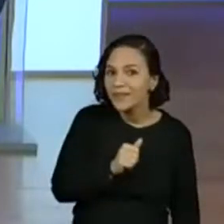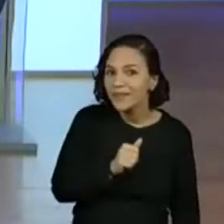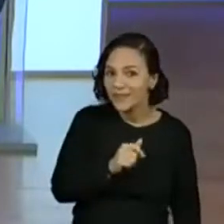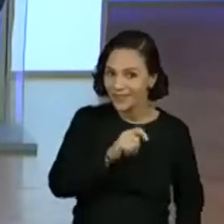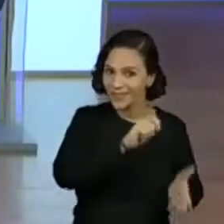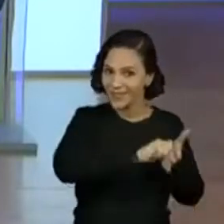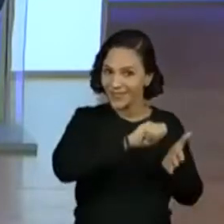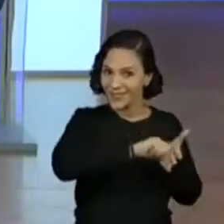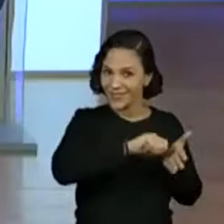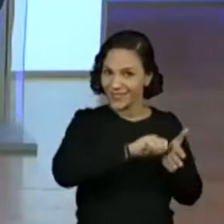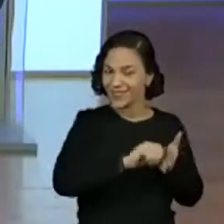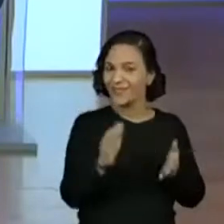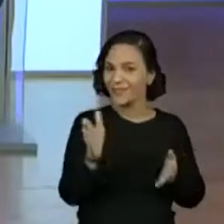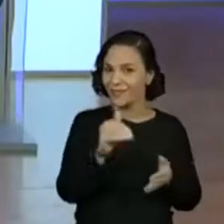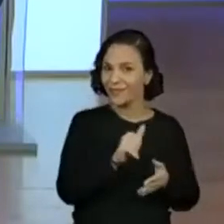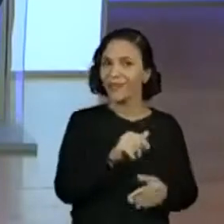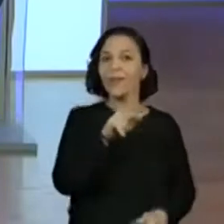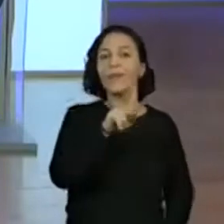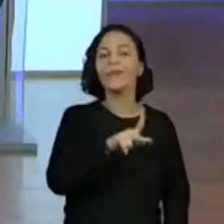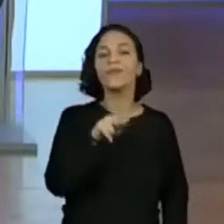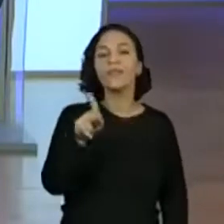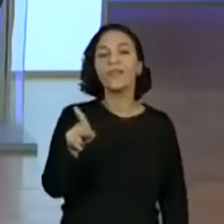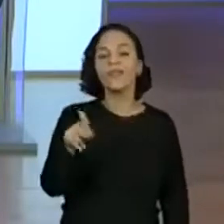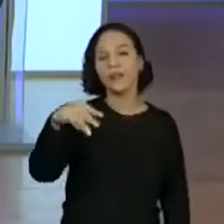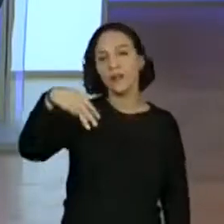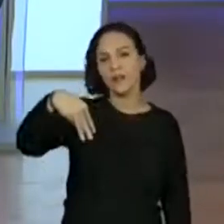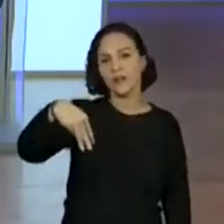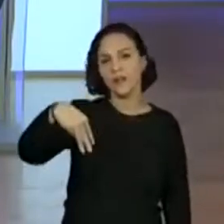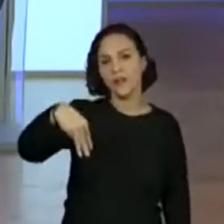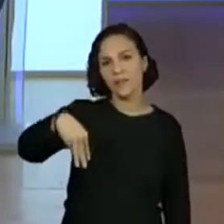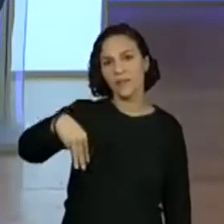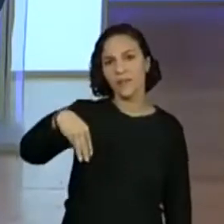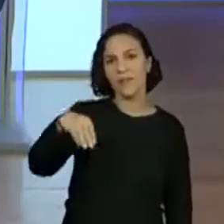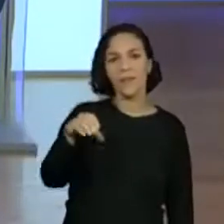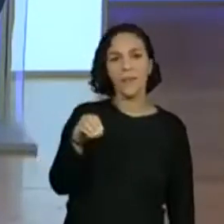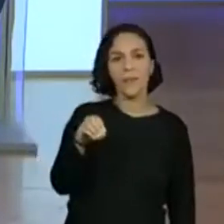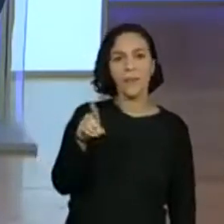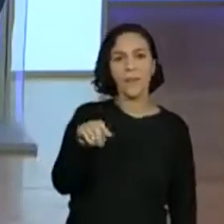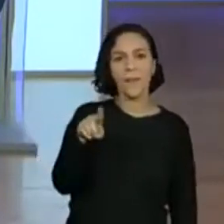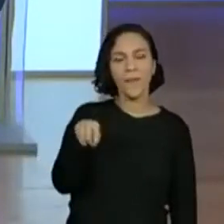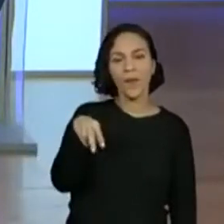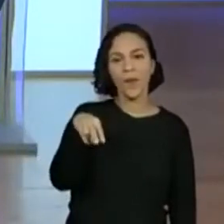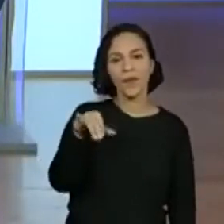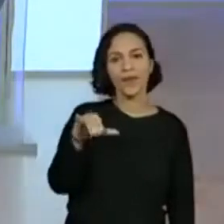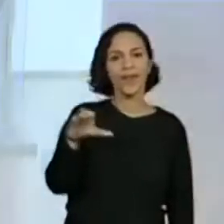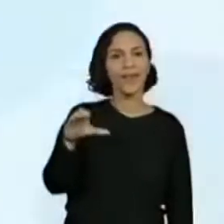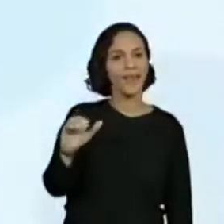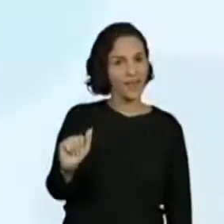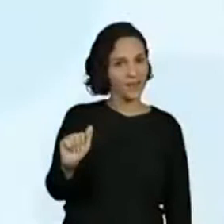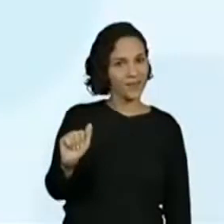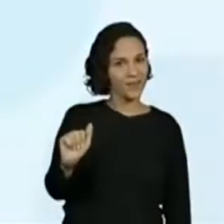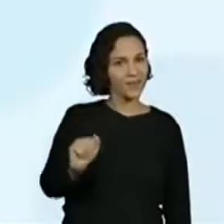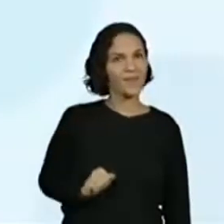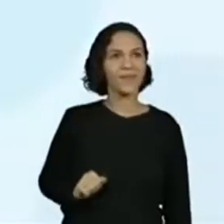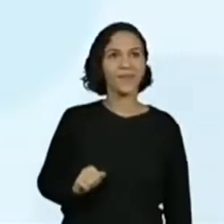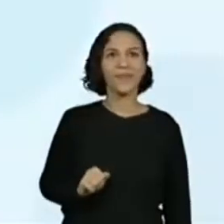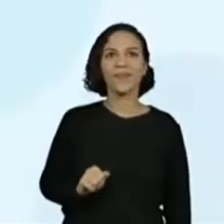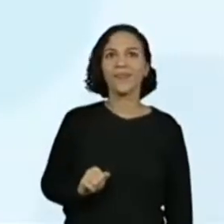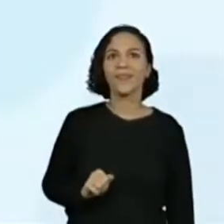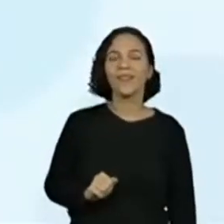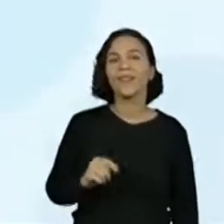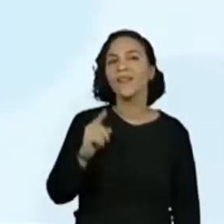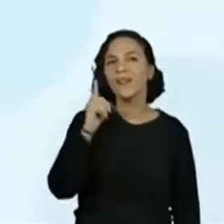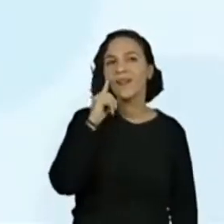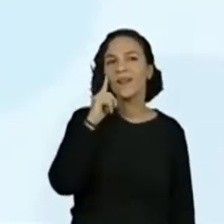escrever, então? Então, a professora Mônica citou ali, Mônica. Então, com a letra M, nós vamos